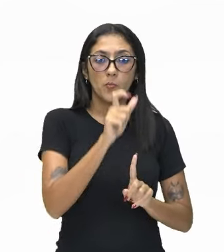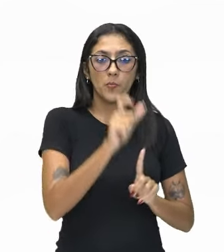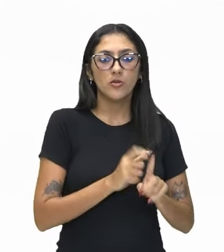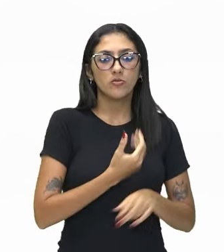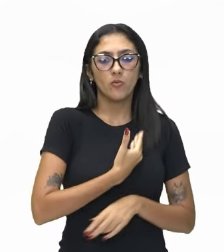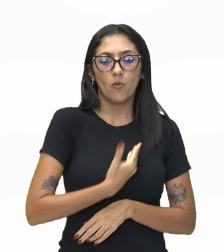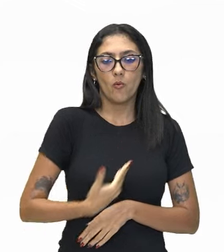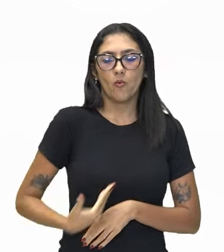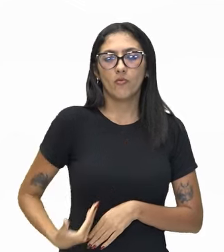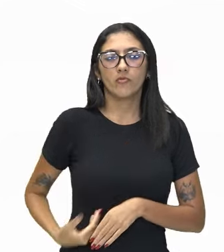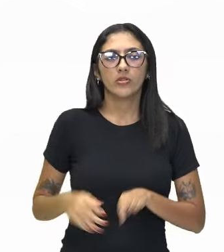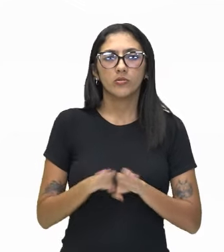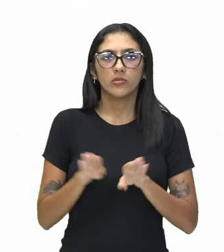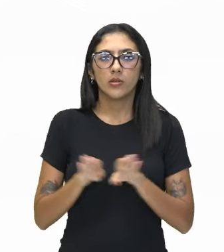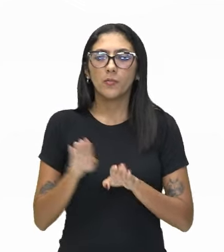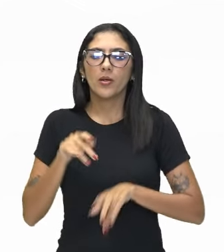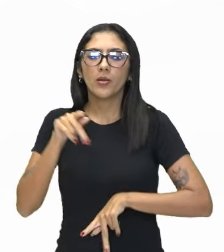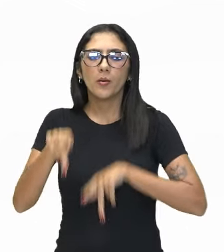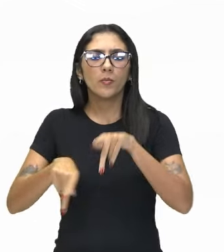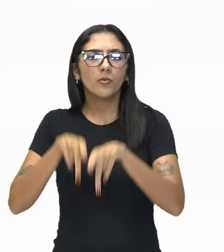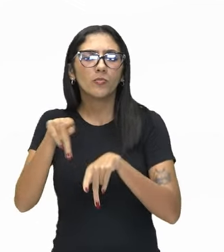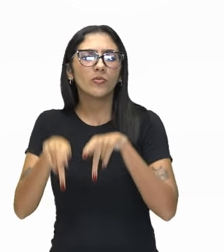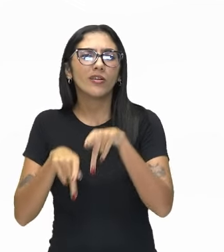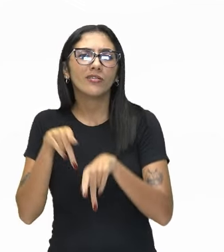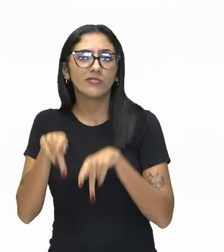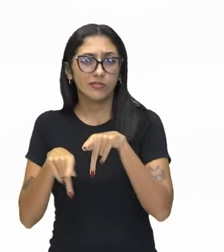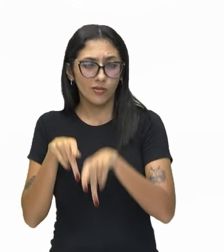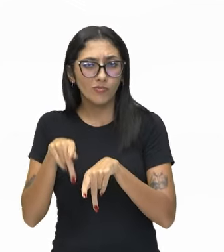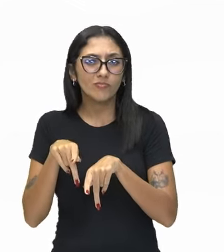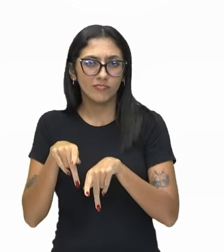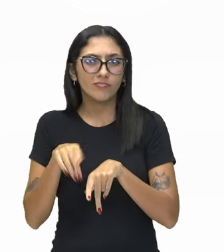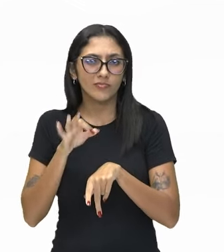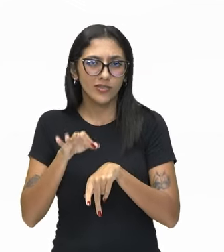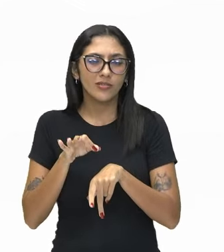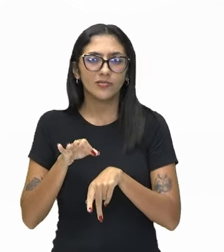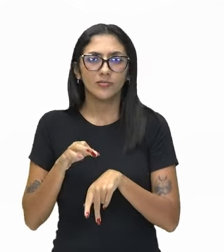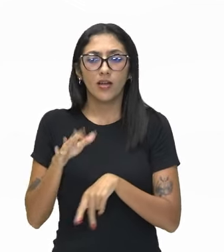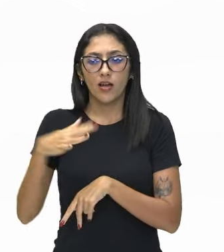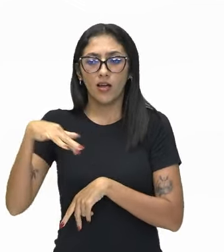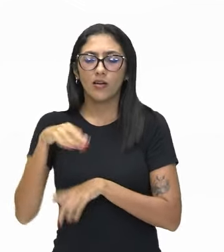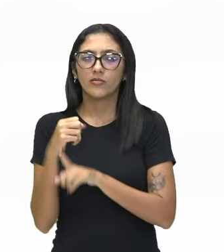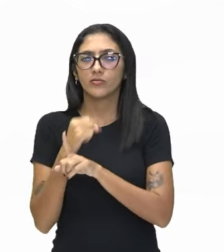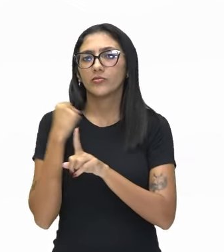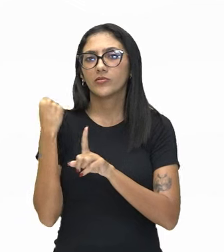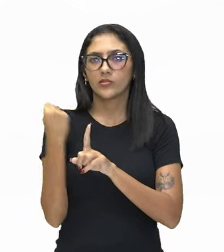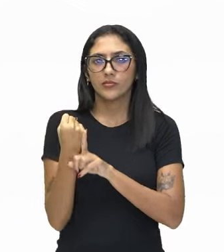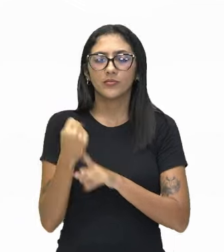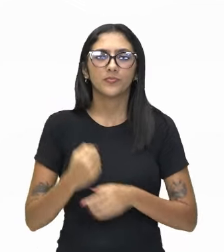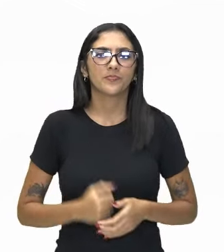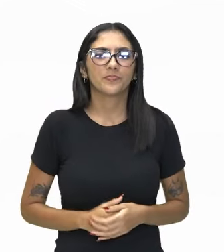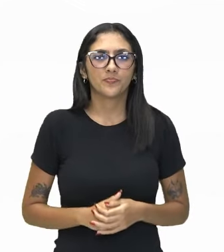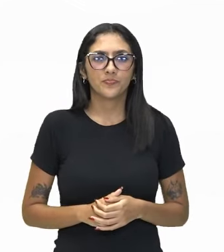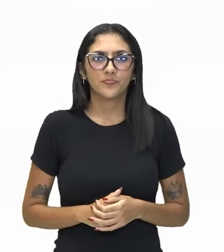governados. Quem são os governados? É o povo, a sociedade. É